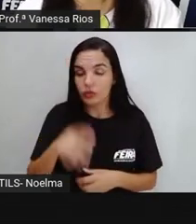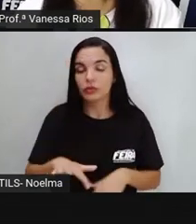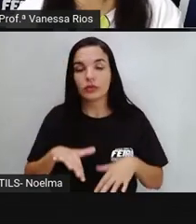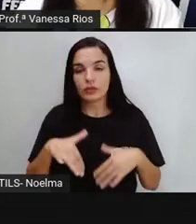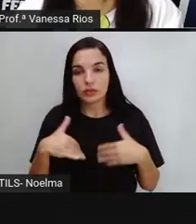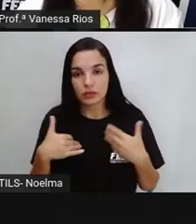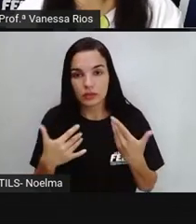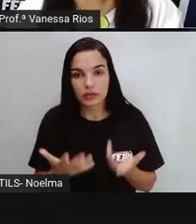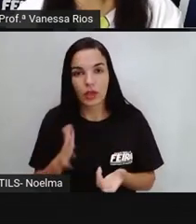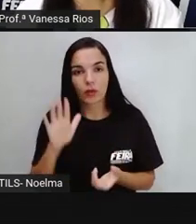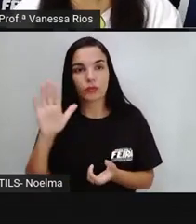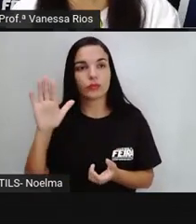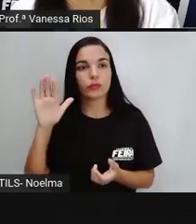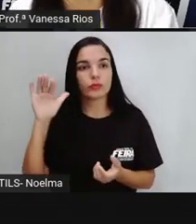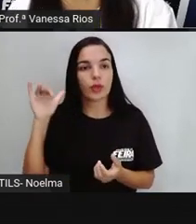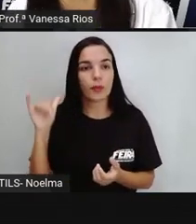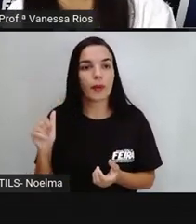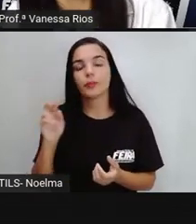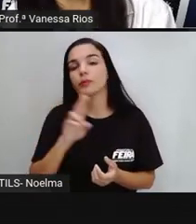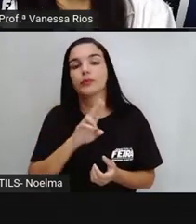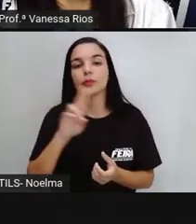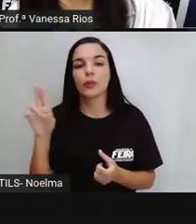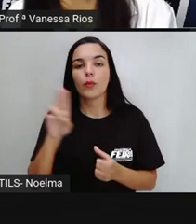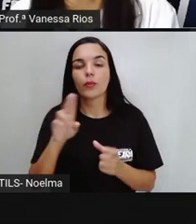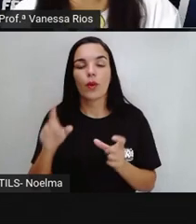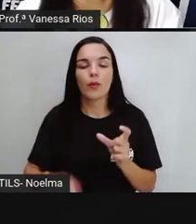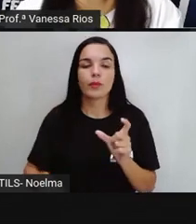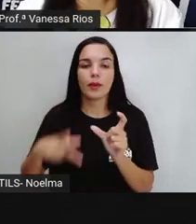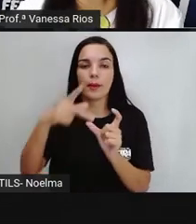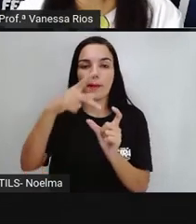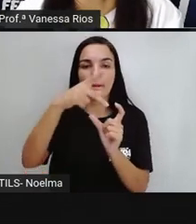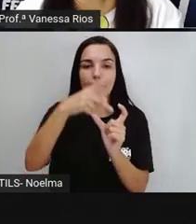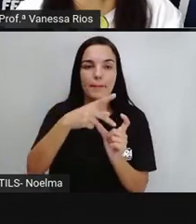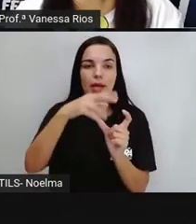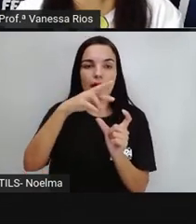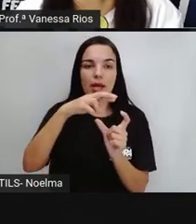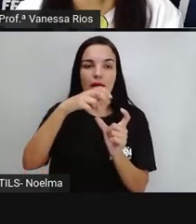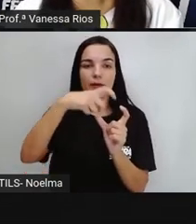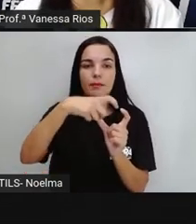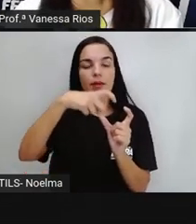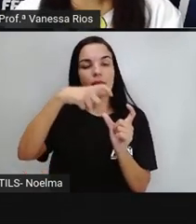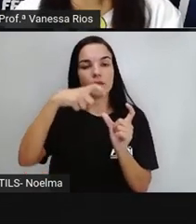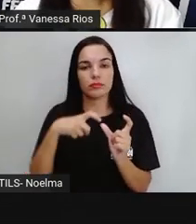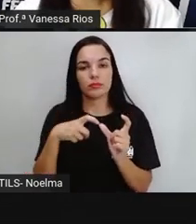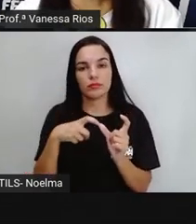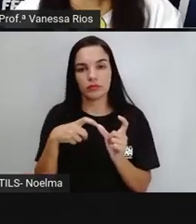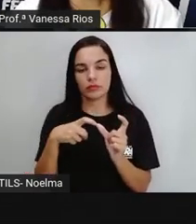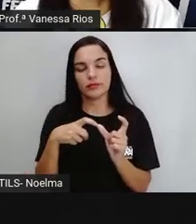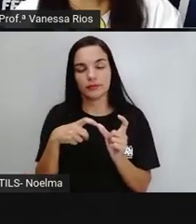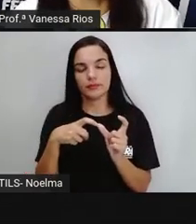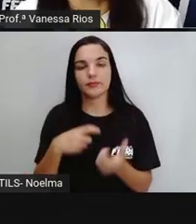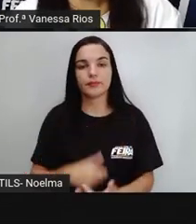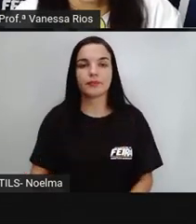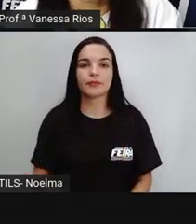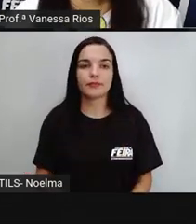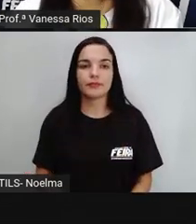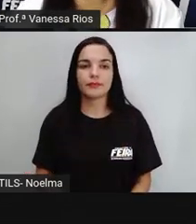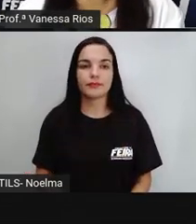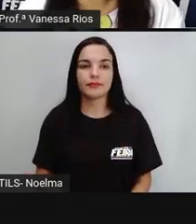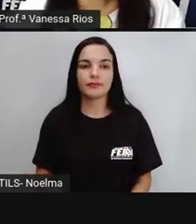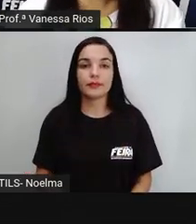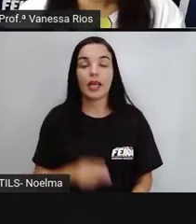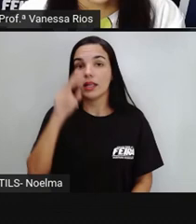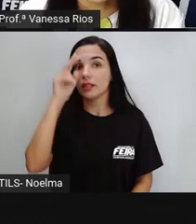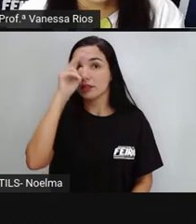está aí na antepenúltima sílaba, nós chamamos de palavras proparoxítonas.